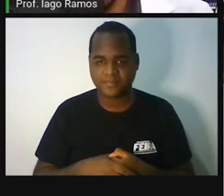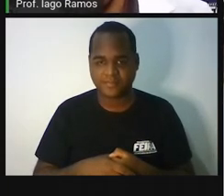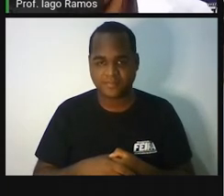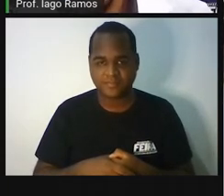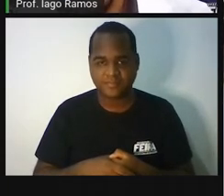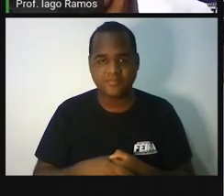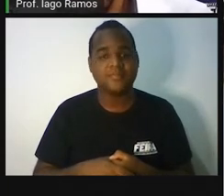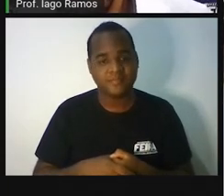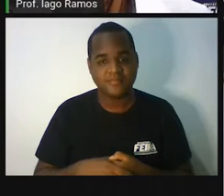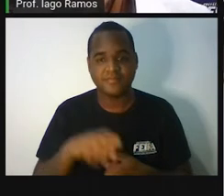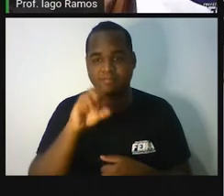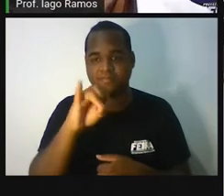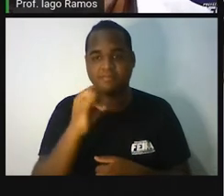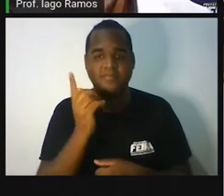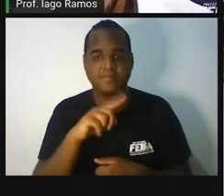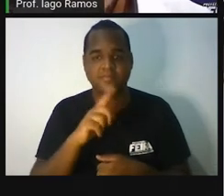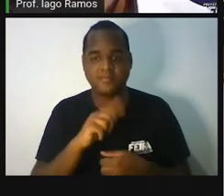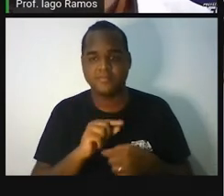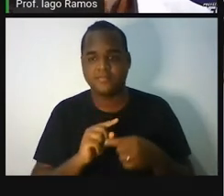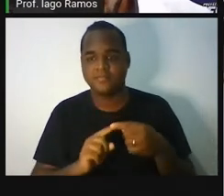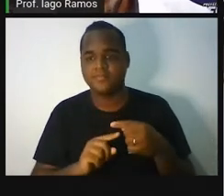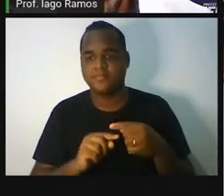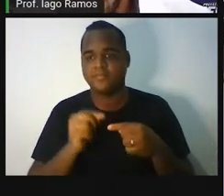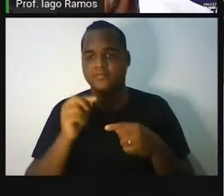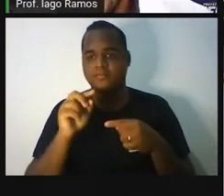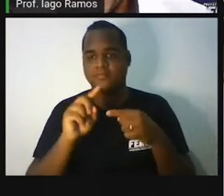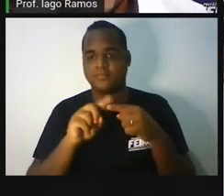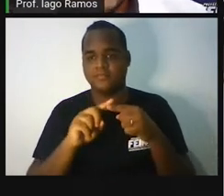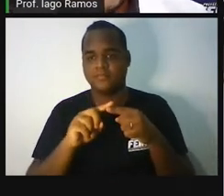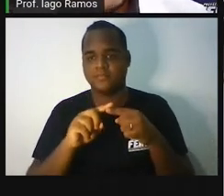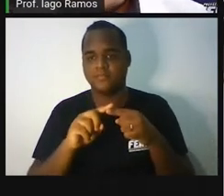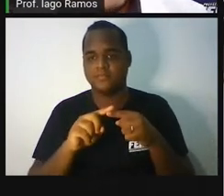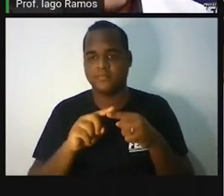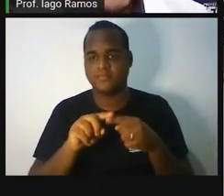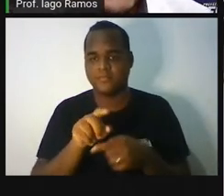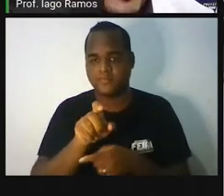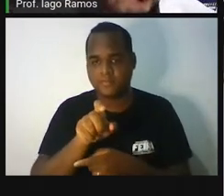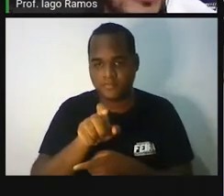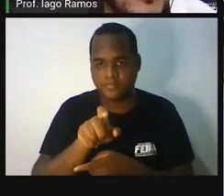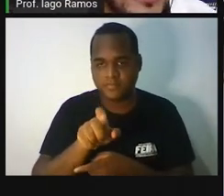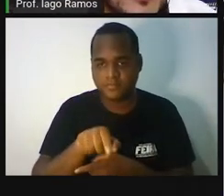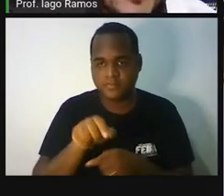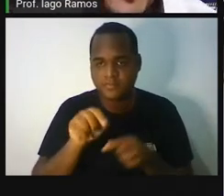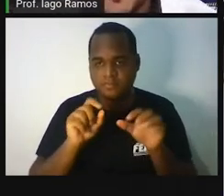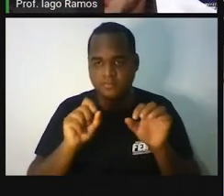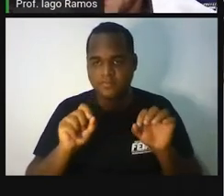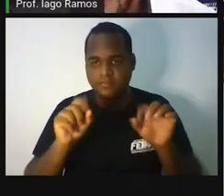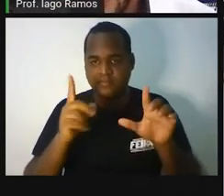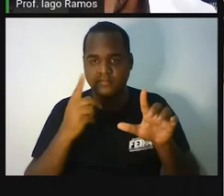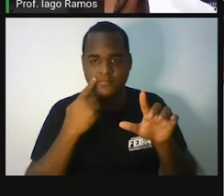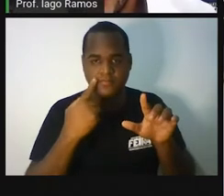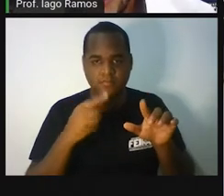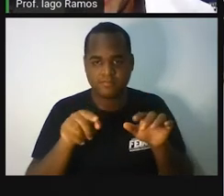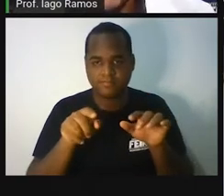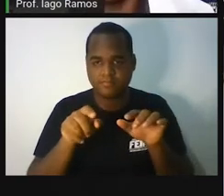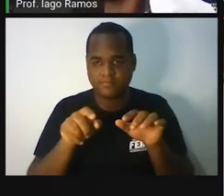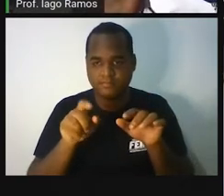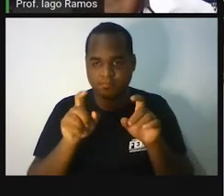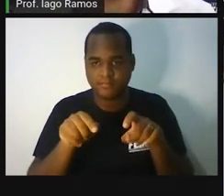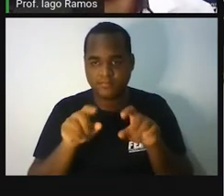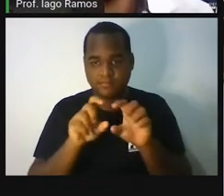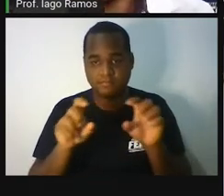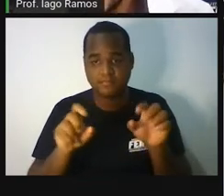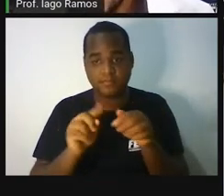Se a gente clicar nos três espacinhos, onde é que está os três espacinhos? Aqui, ao lado da casinha, a gente